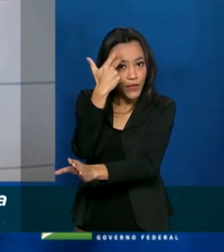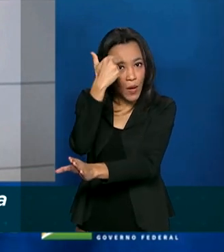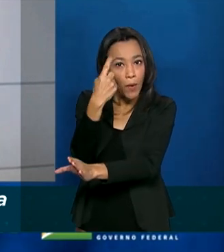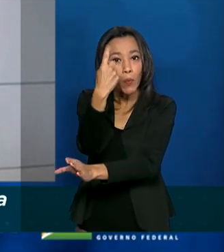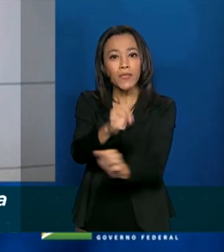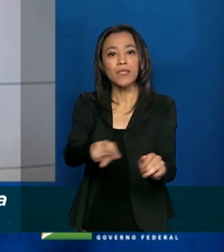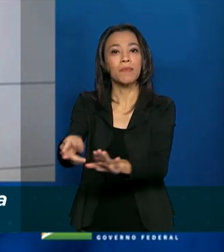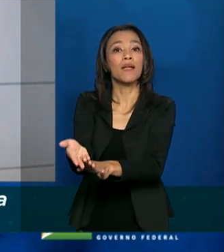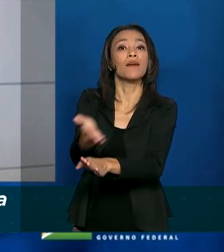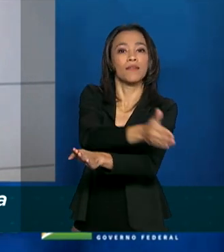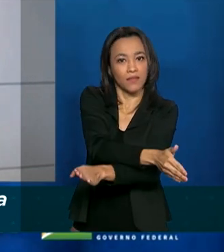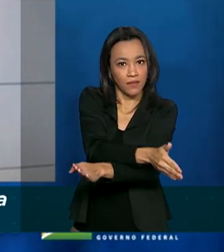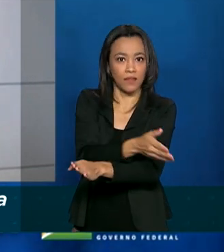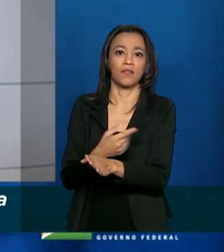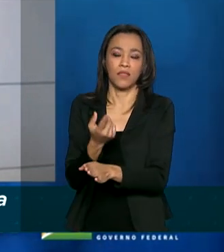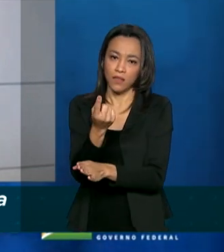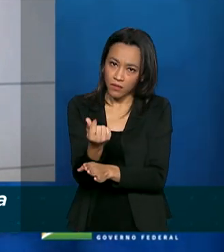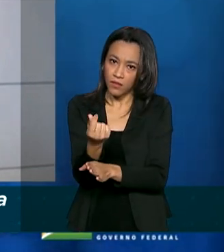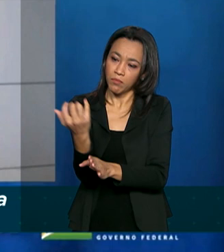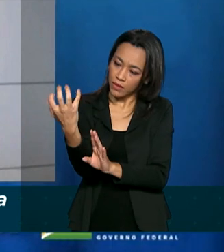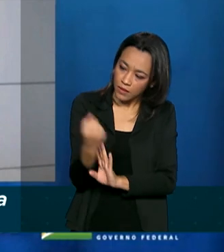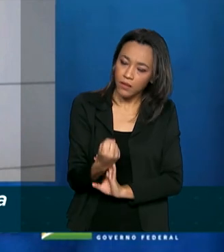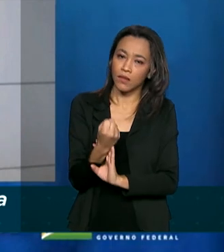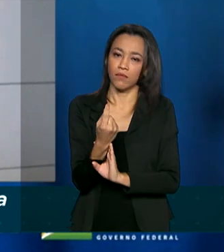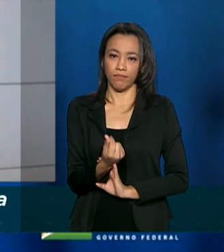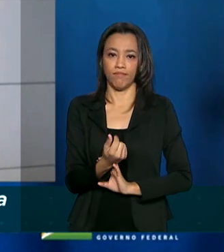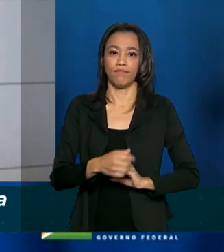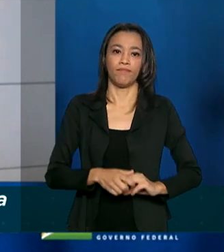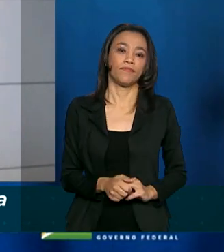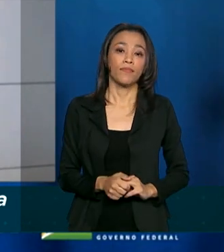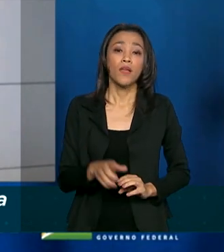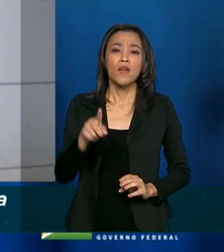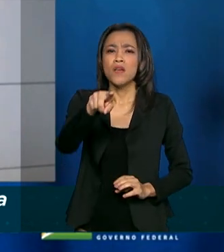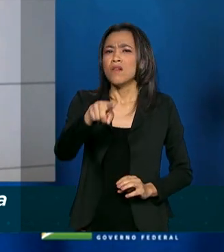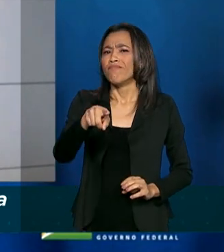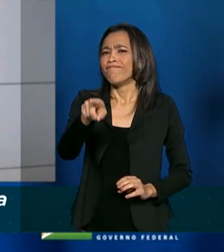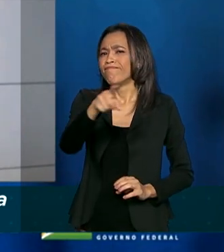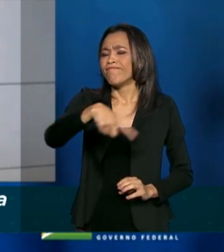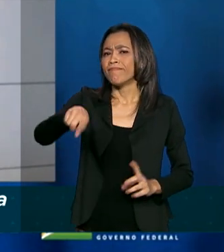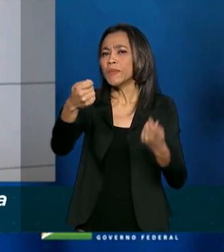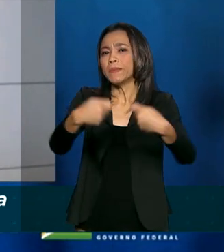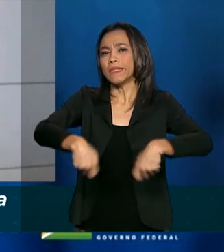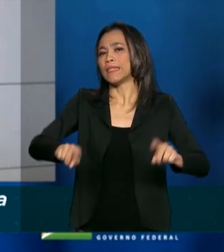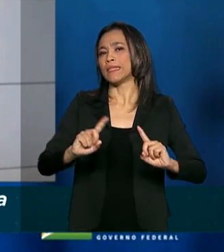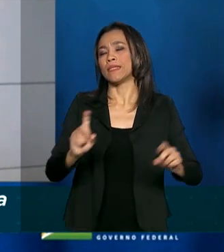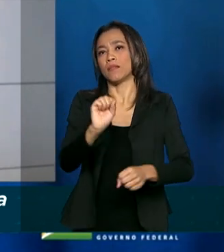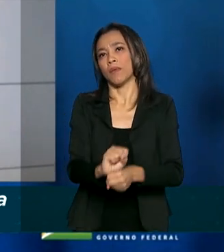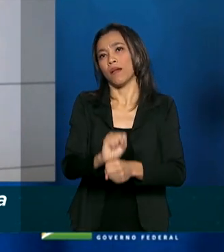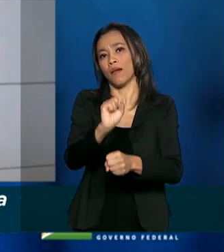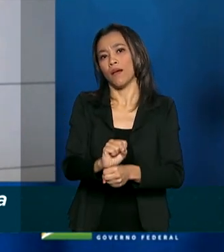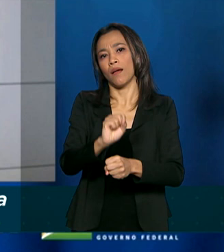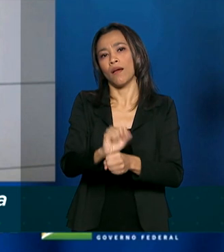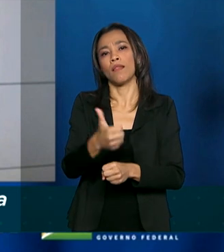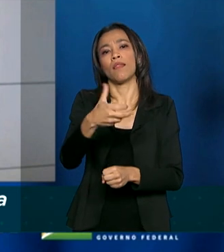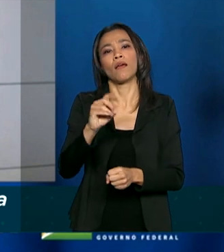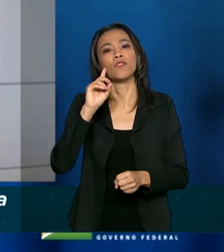semana antes, da liberação do saque em espécie. Não precisa esperar mais uma semana, 10